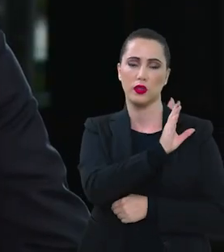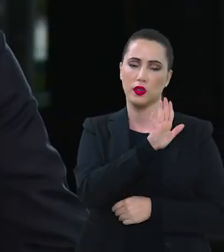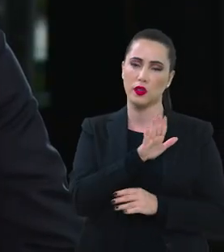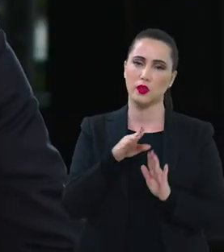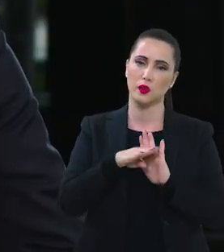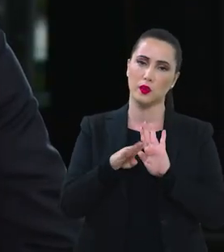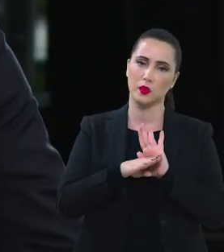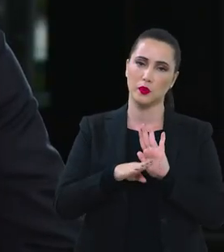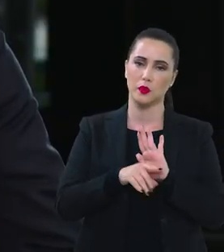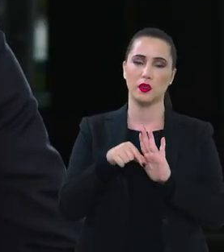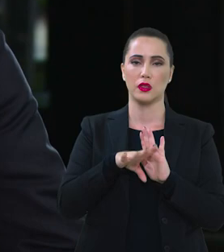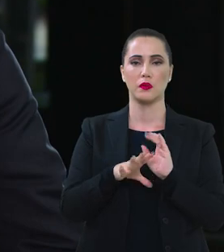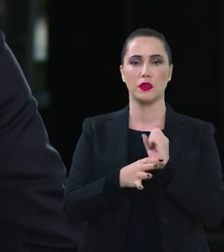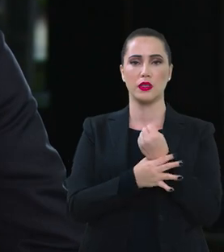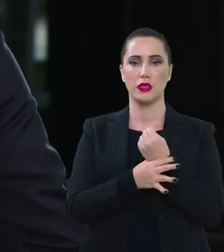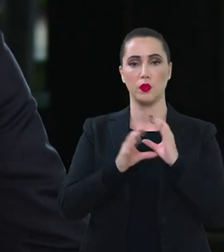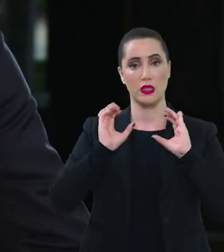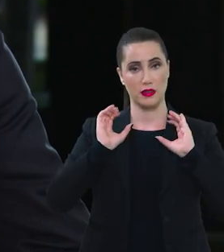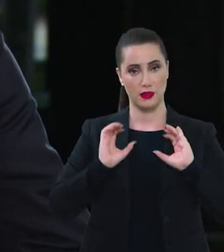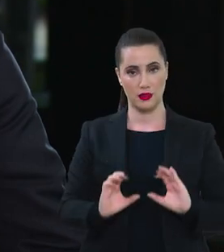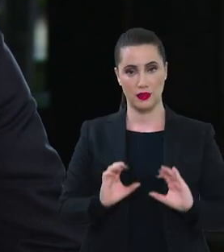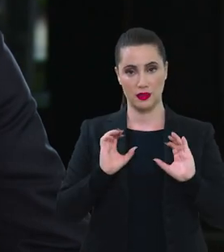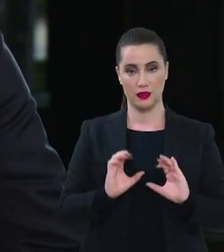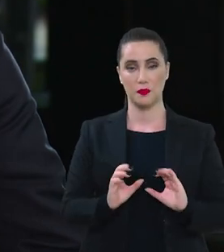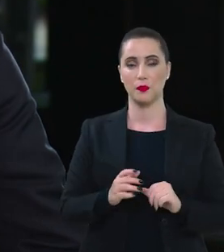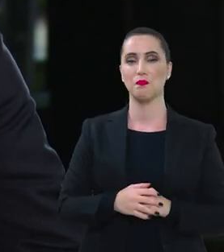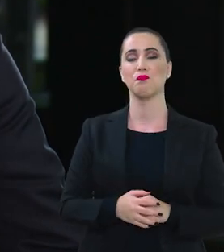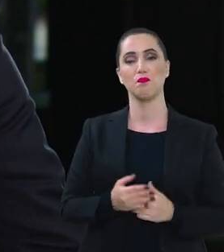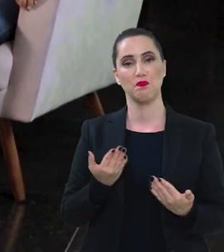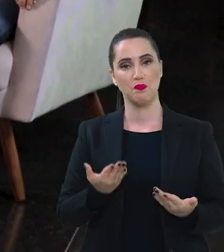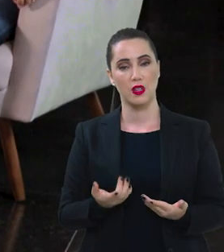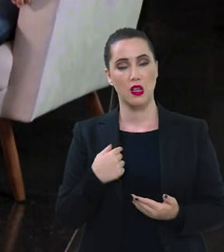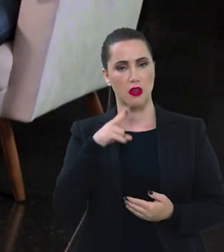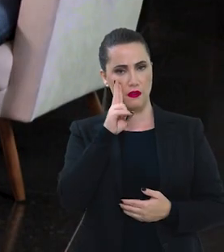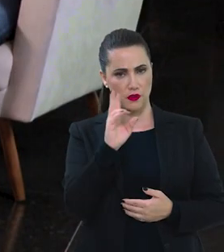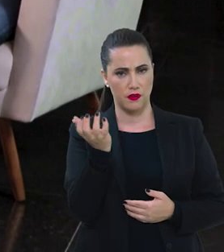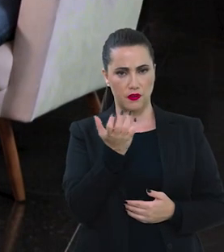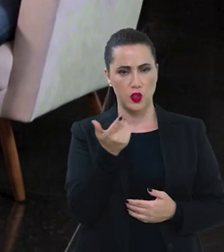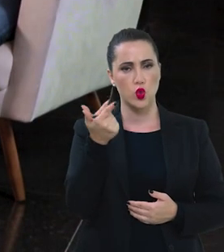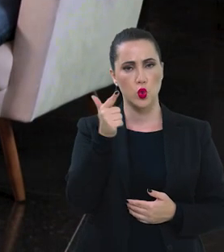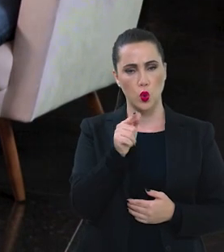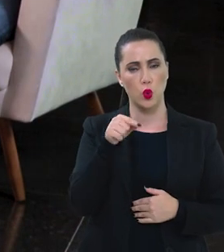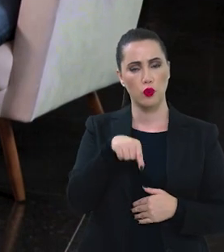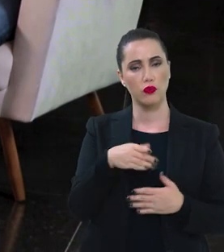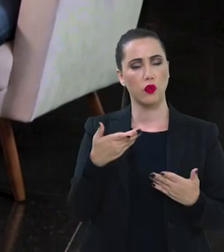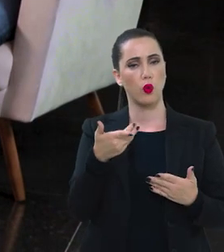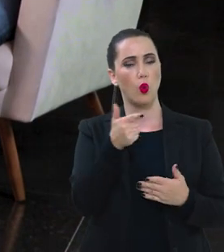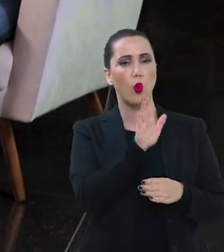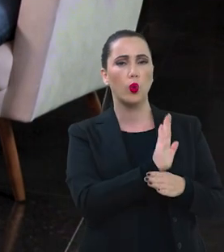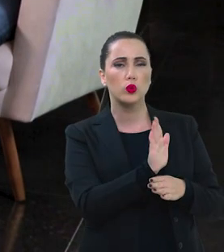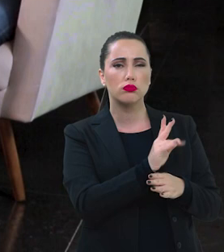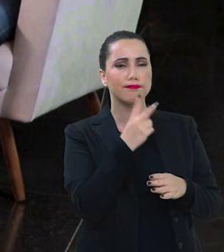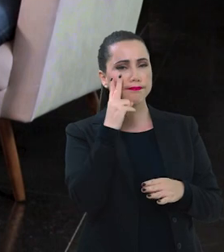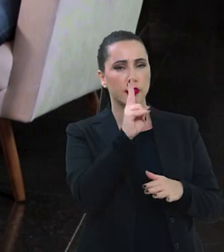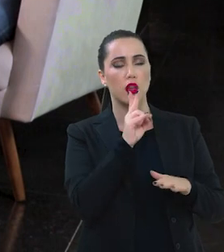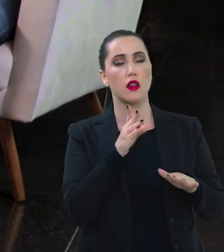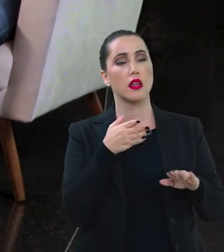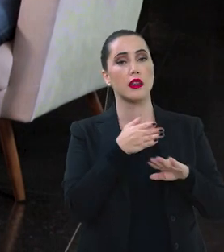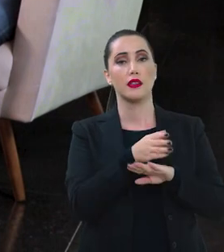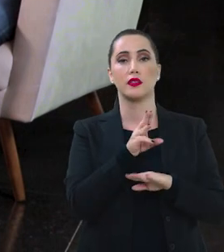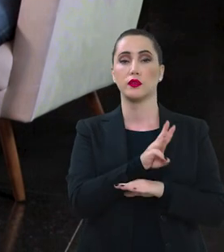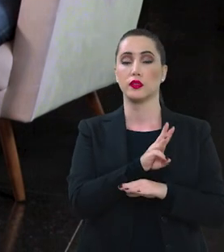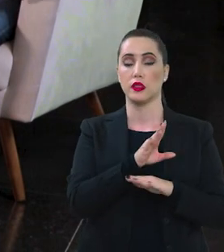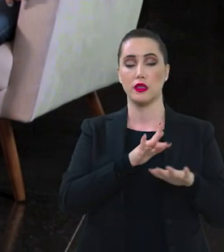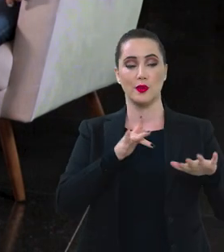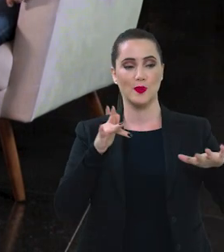Programa Nacional de Segurança Pública com Cidadania o Pronace se você quiser rever esta ou outras entrevistas é